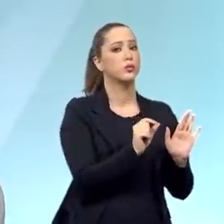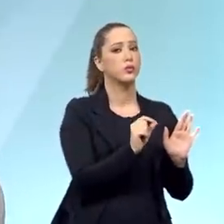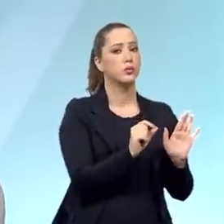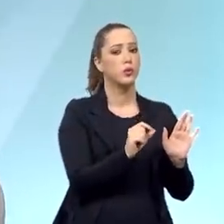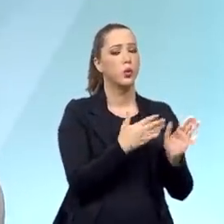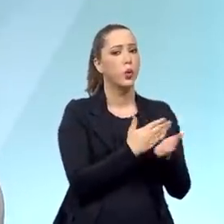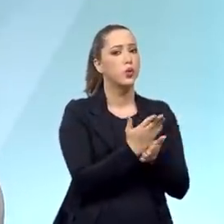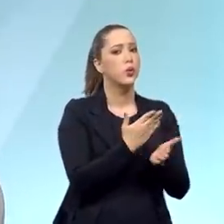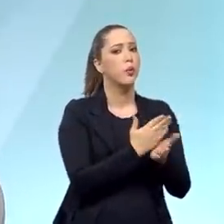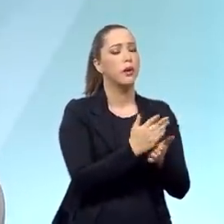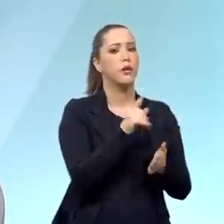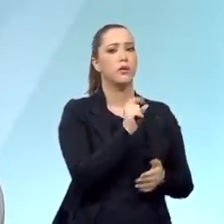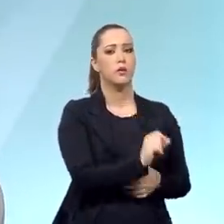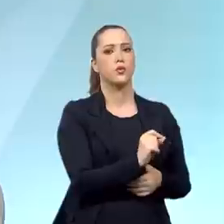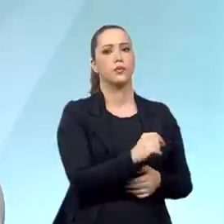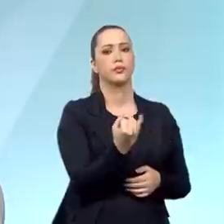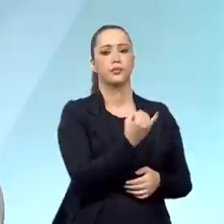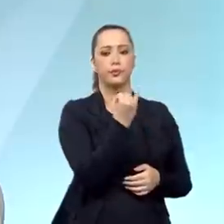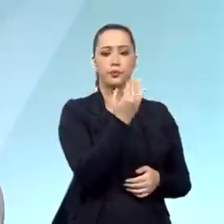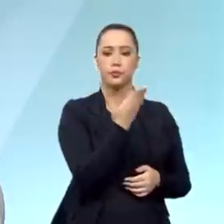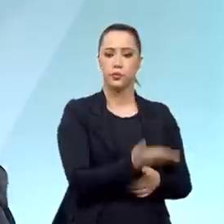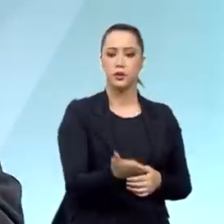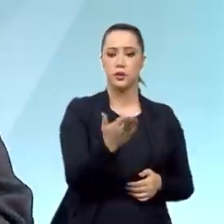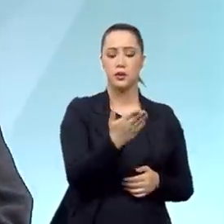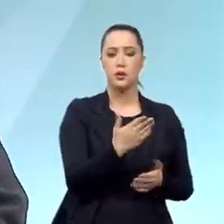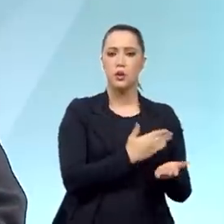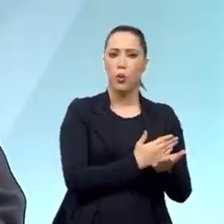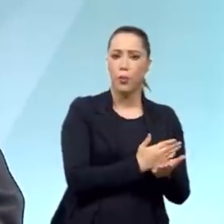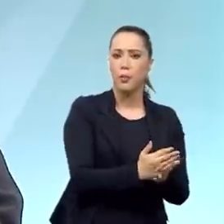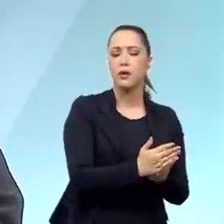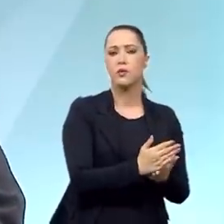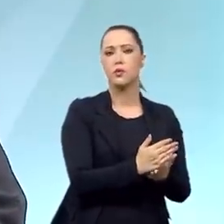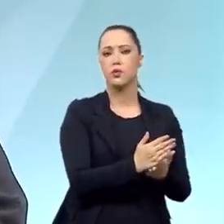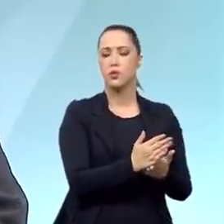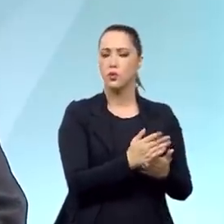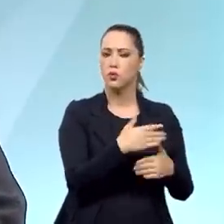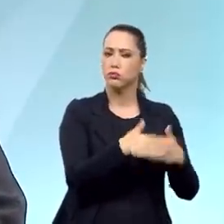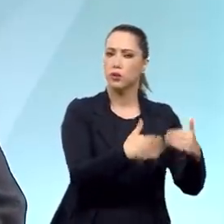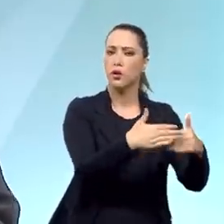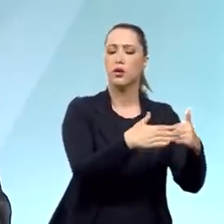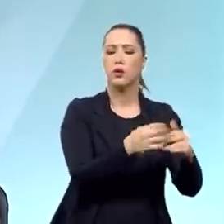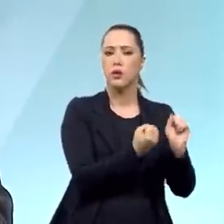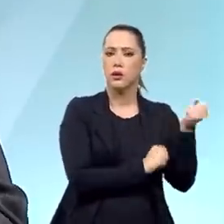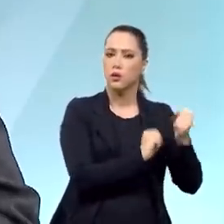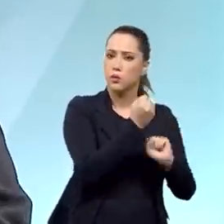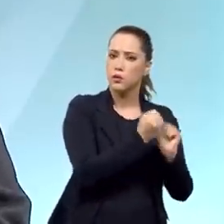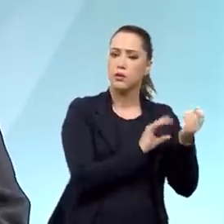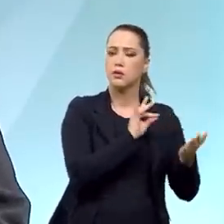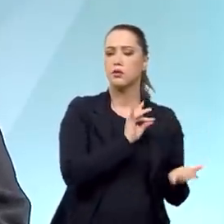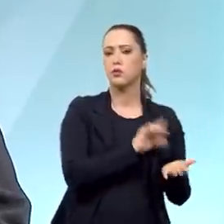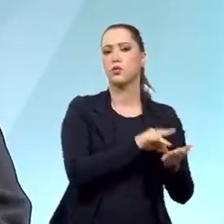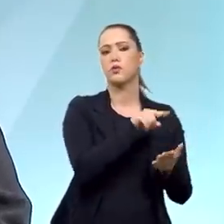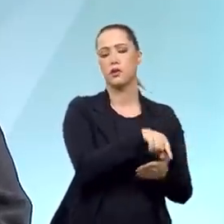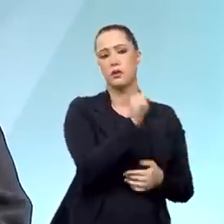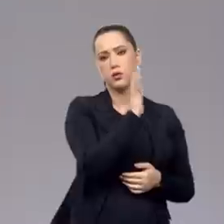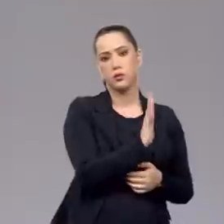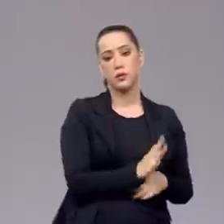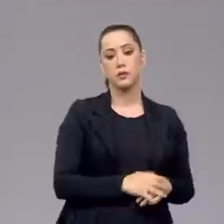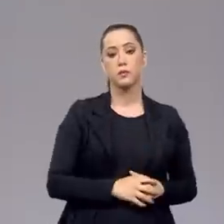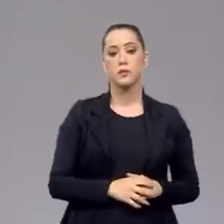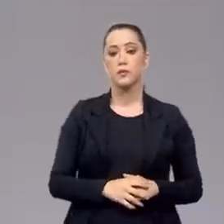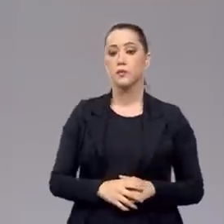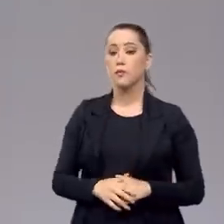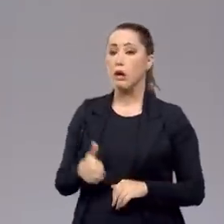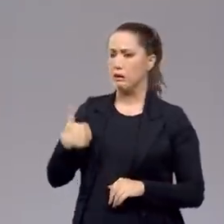nosso início, o nosso início da caminhada na industrialização, na verdadeira industrialização brasileira. Em